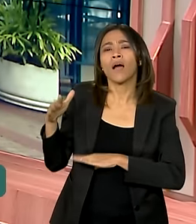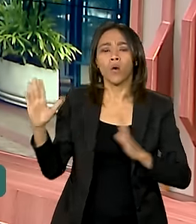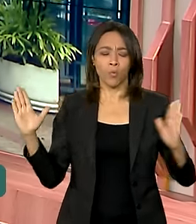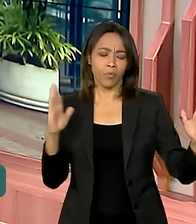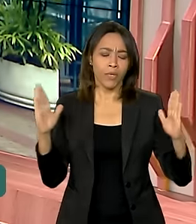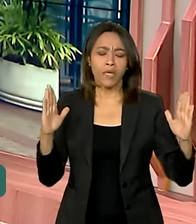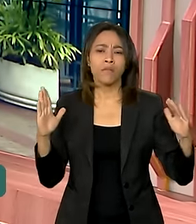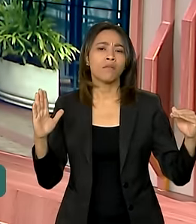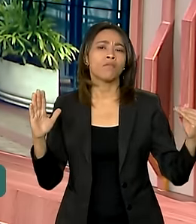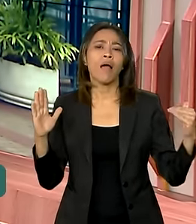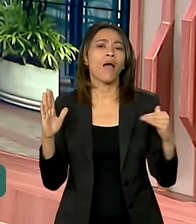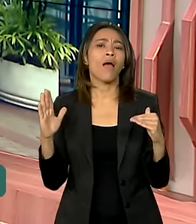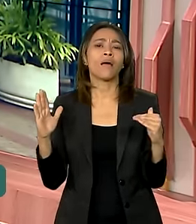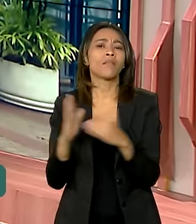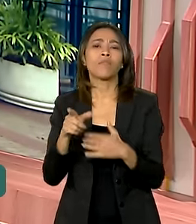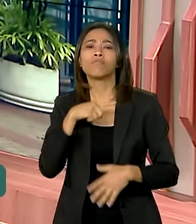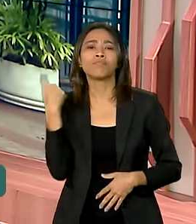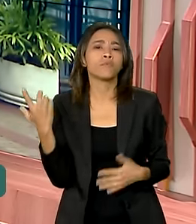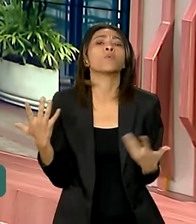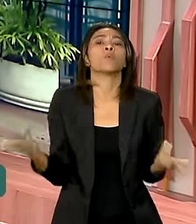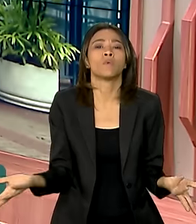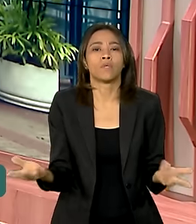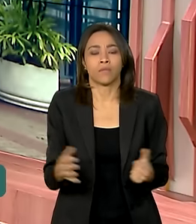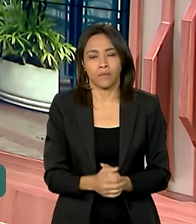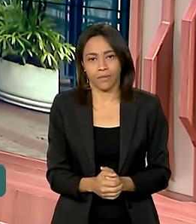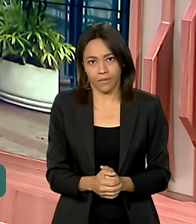ele vai até quando para você fechar o acordo? Bom dia.